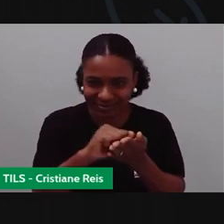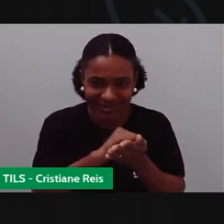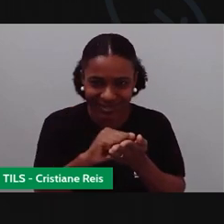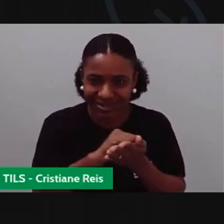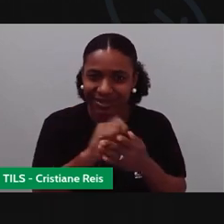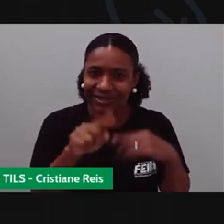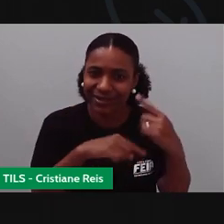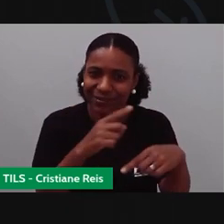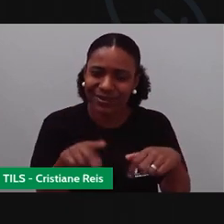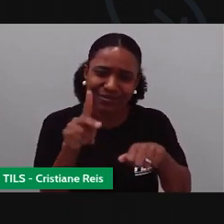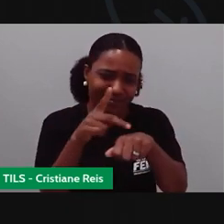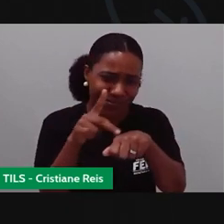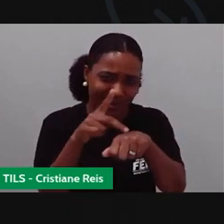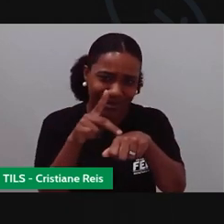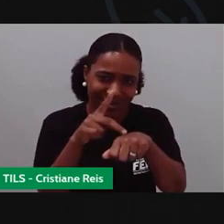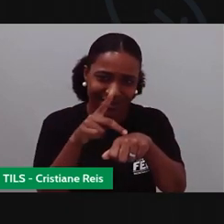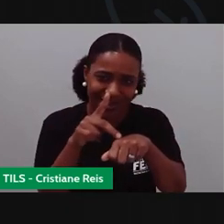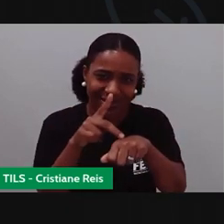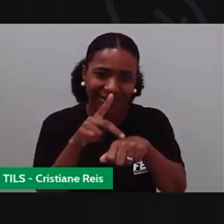e passa por cima.